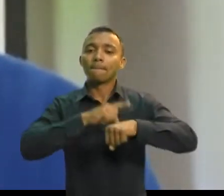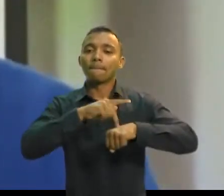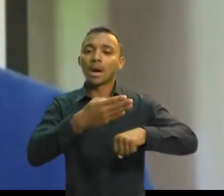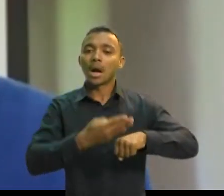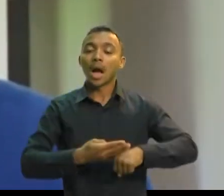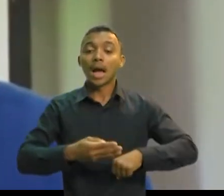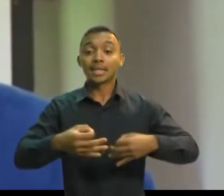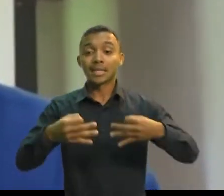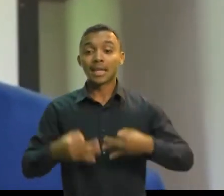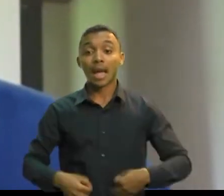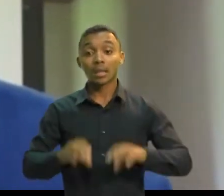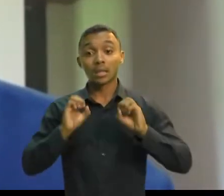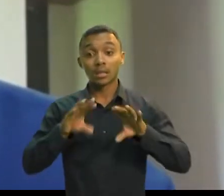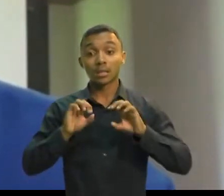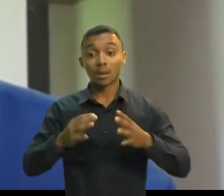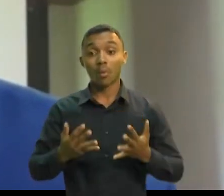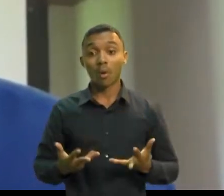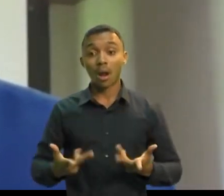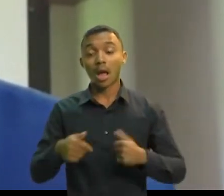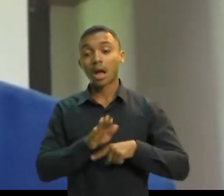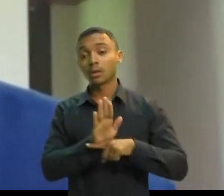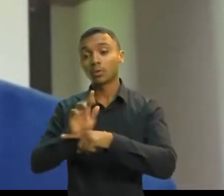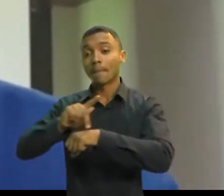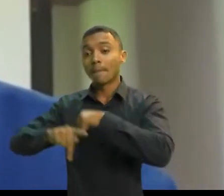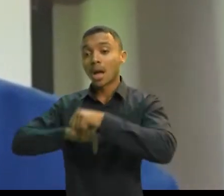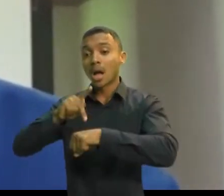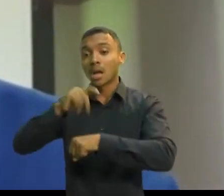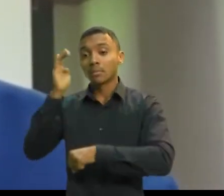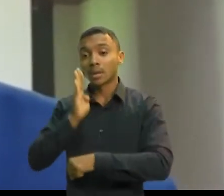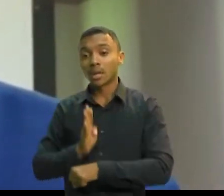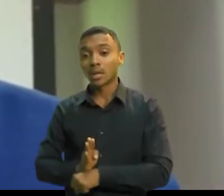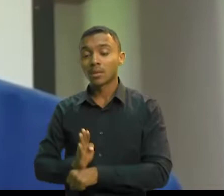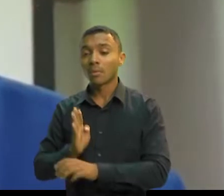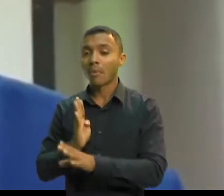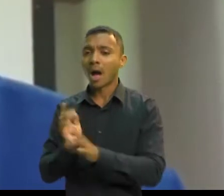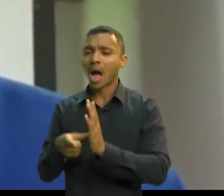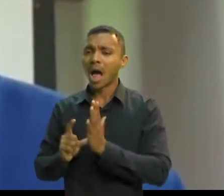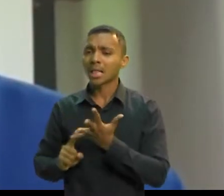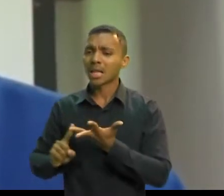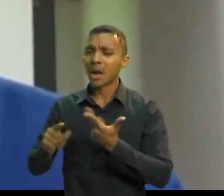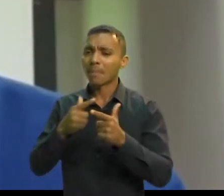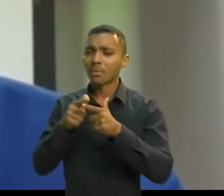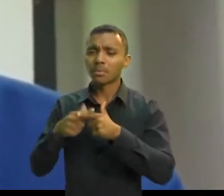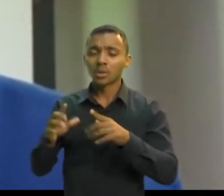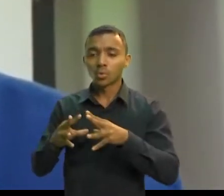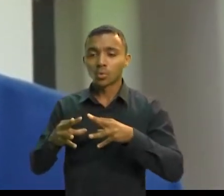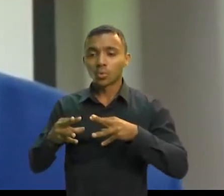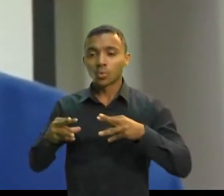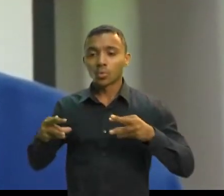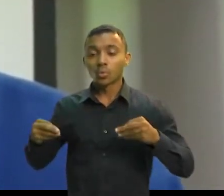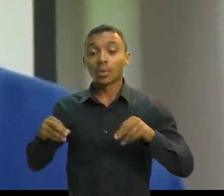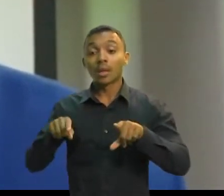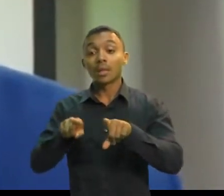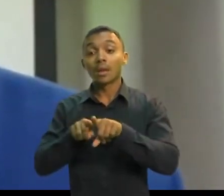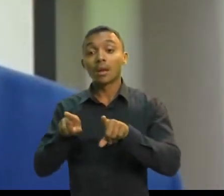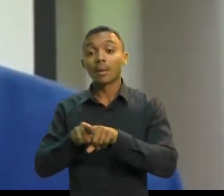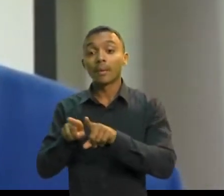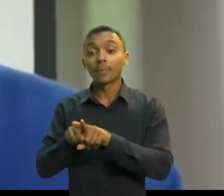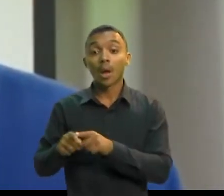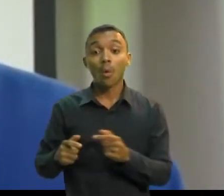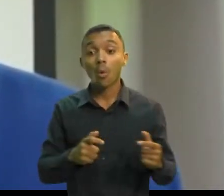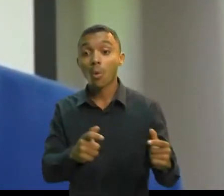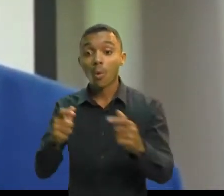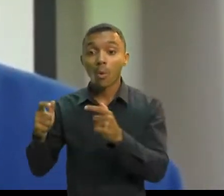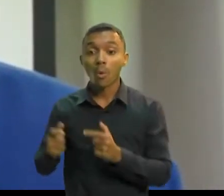que vai ajudar o Brasil a superar todos os seus conflitos e ver de onde essa verba vai sair, como ela